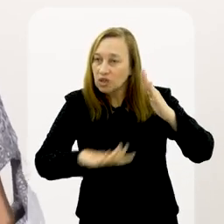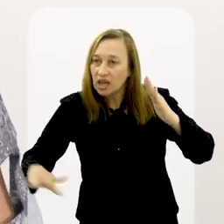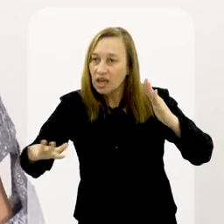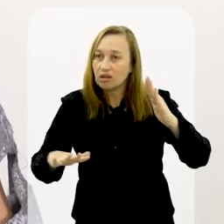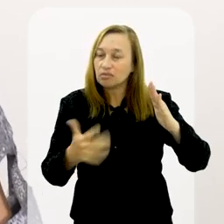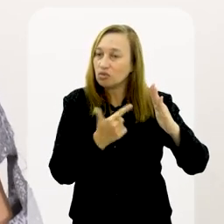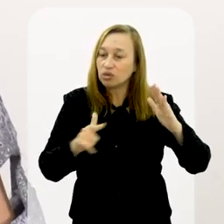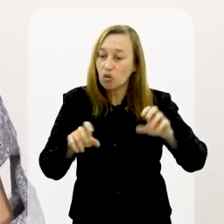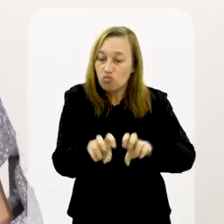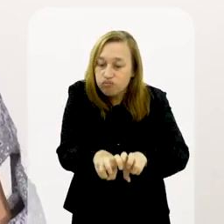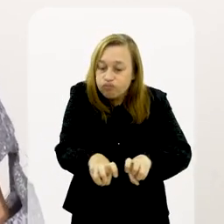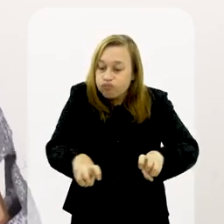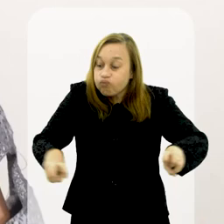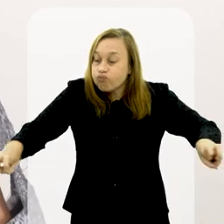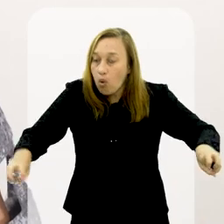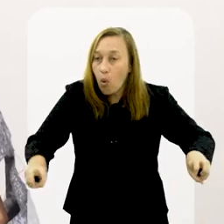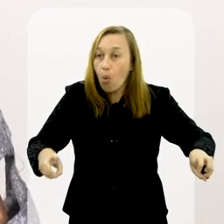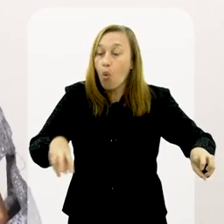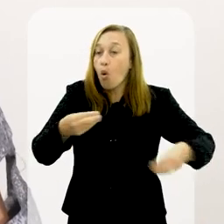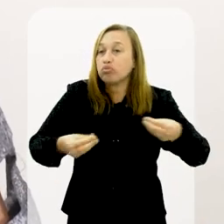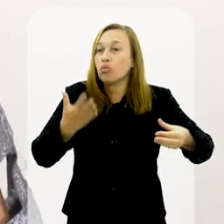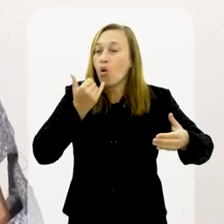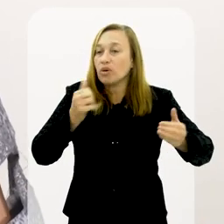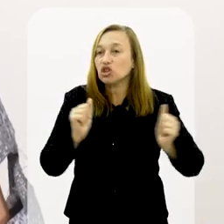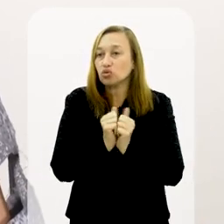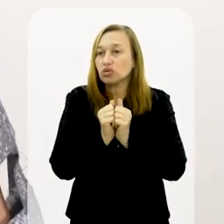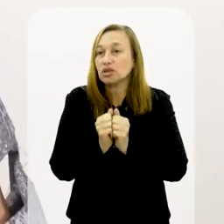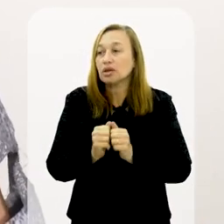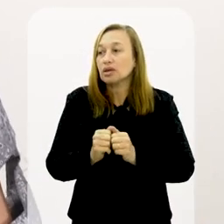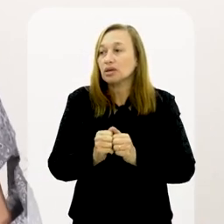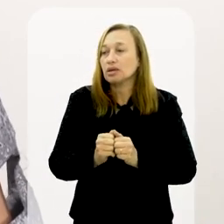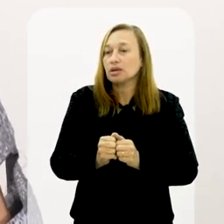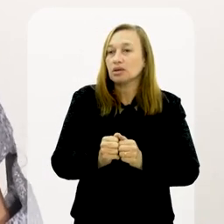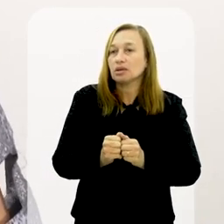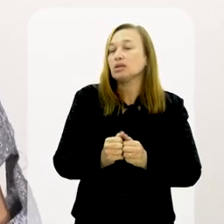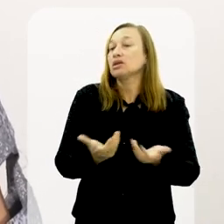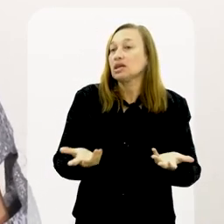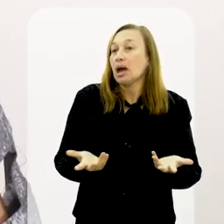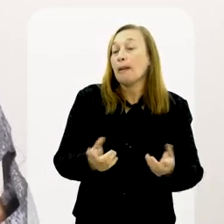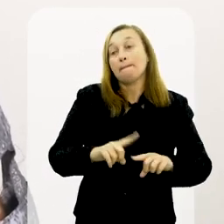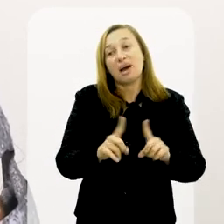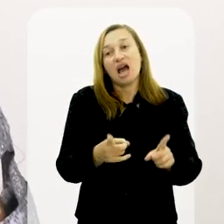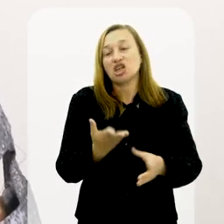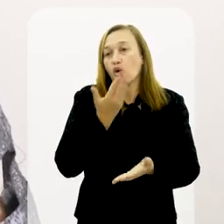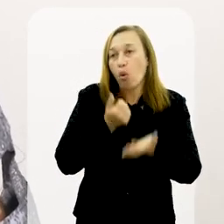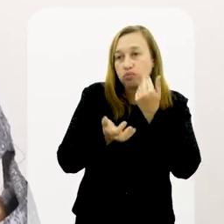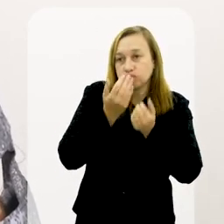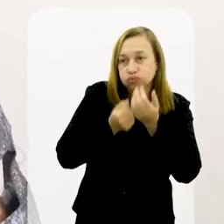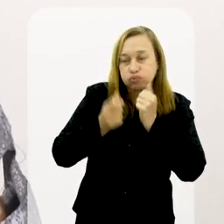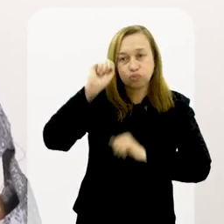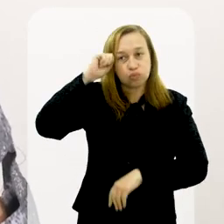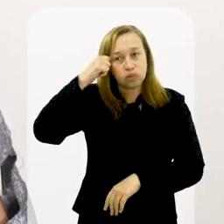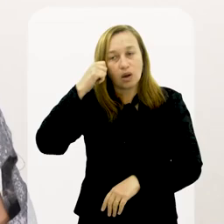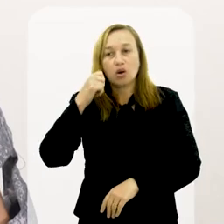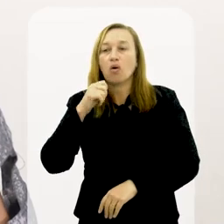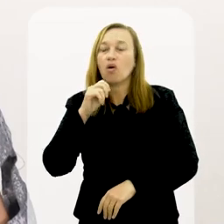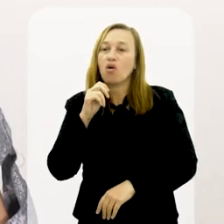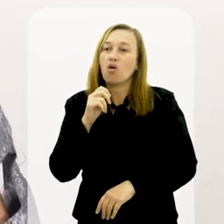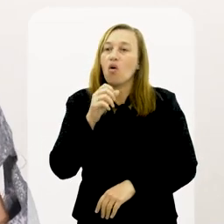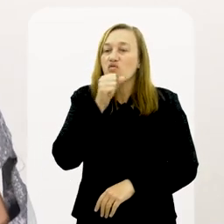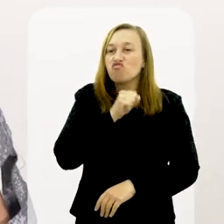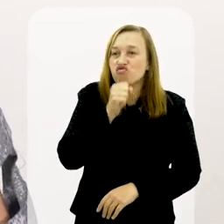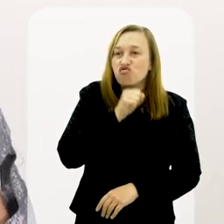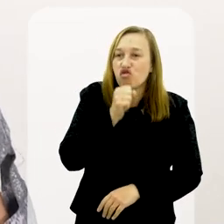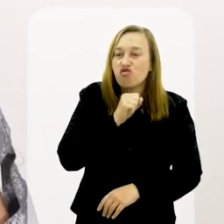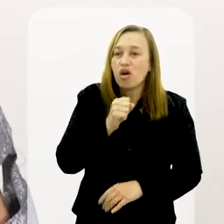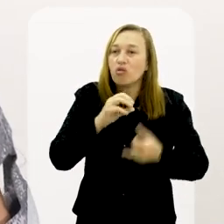Mas a comida une as pessoas. Sim. Então, comida de Preto Velho, aquele feijãozinho, não é feijoada,